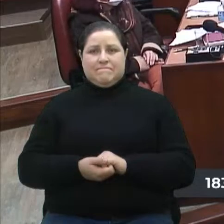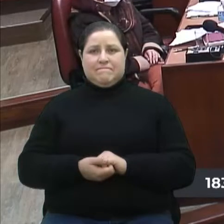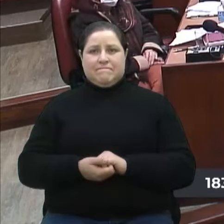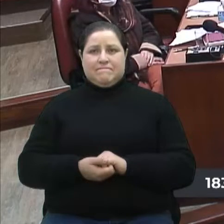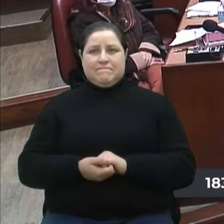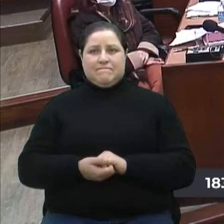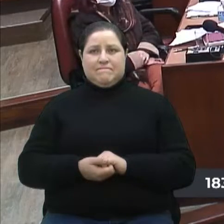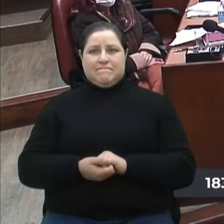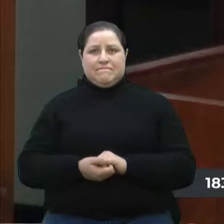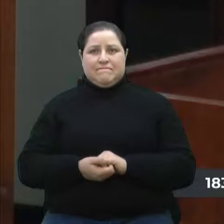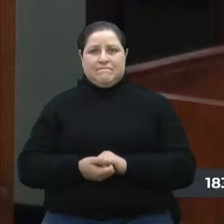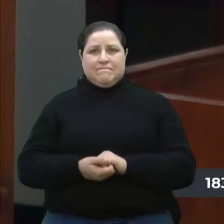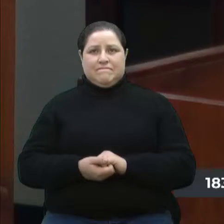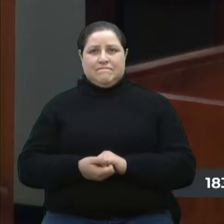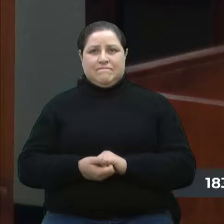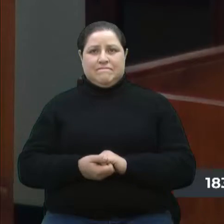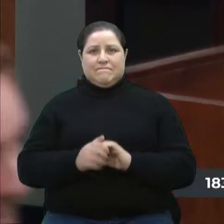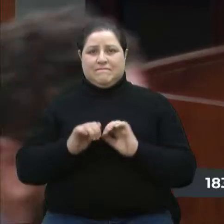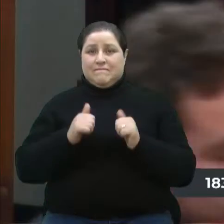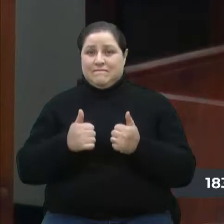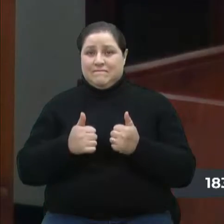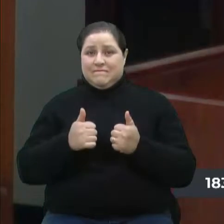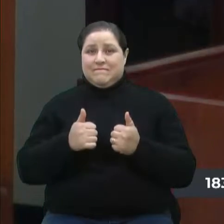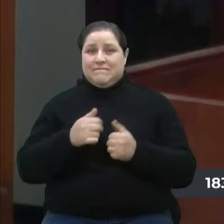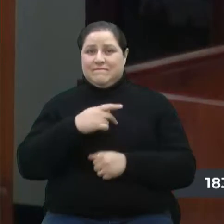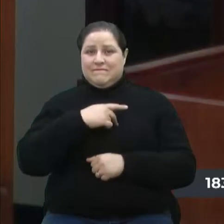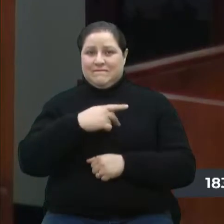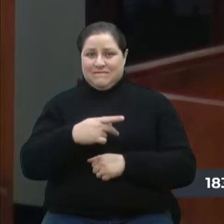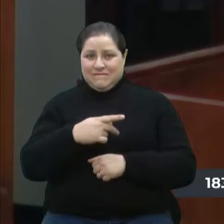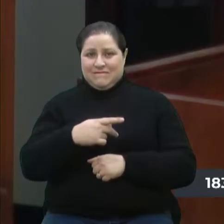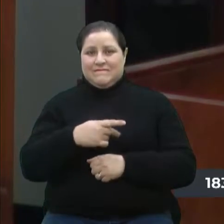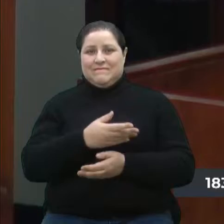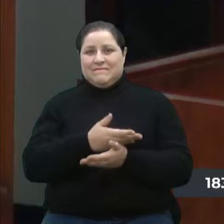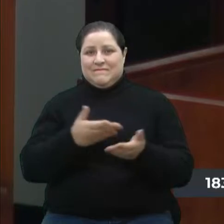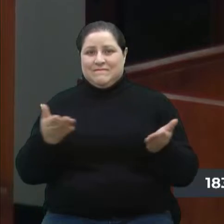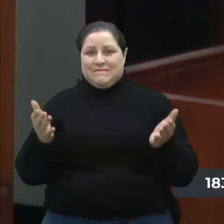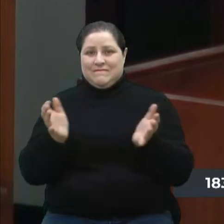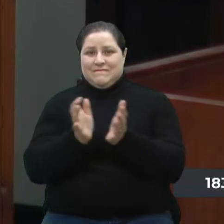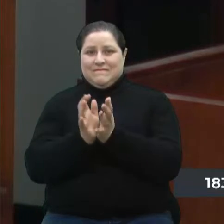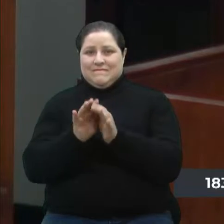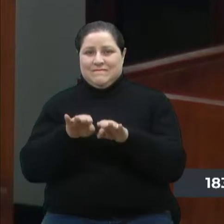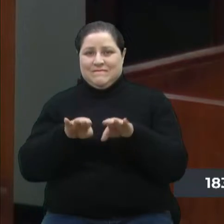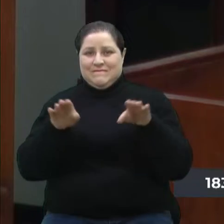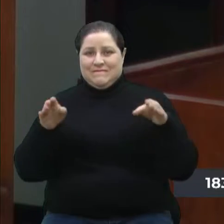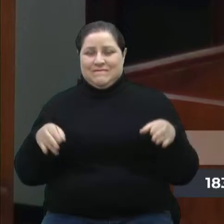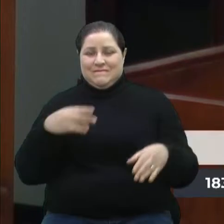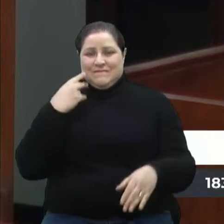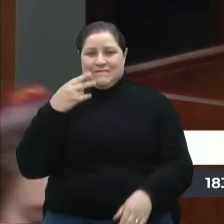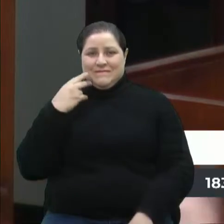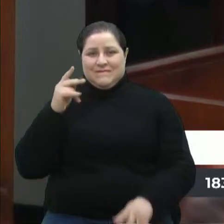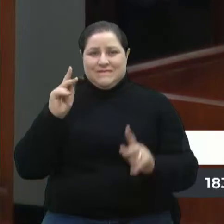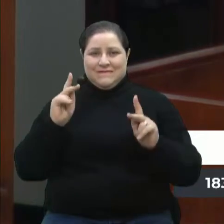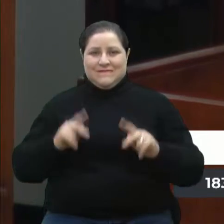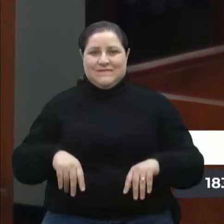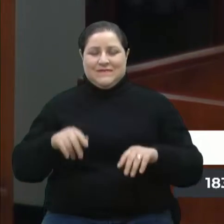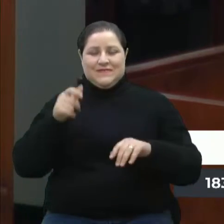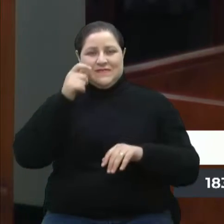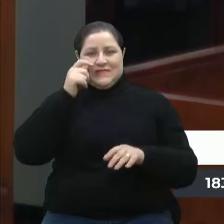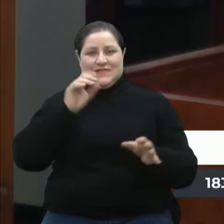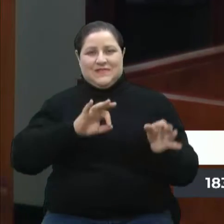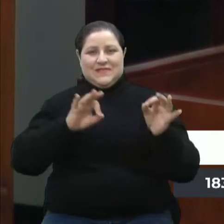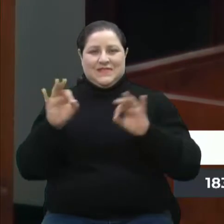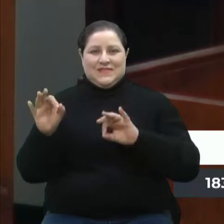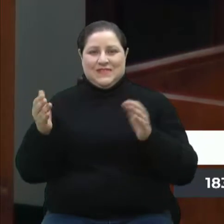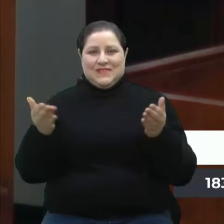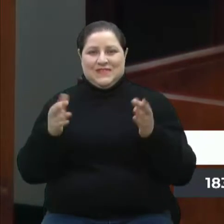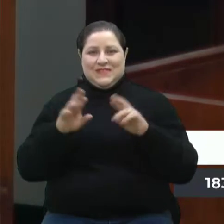Muito bem, presidente, colegas da mesa, colegas vereadores, quem nos acompanha hoje aqui na sessão,